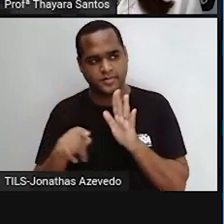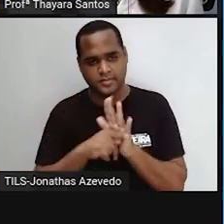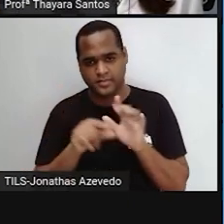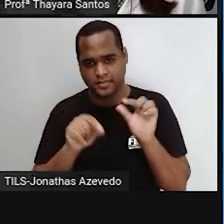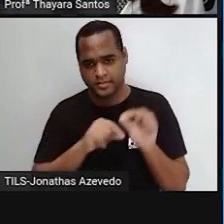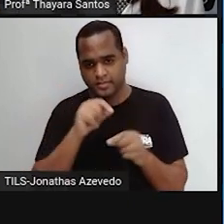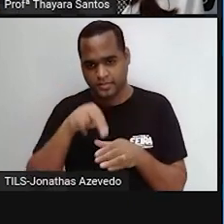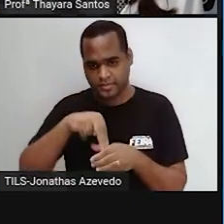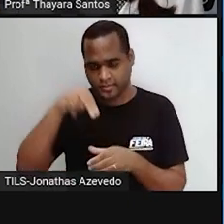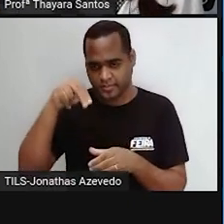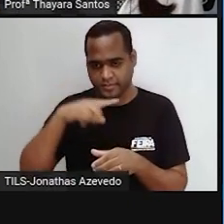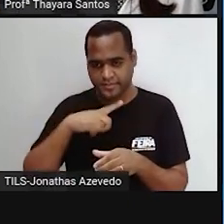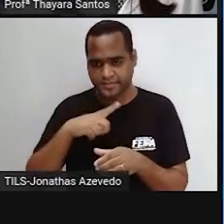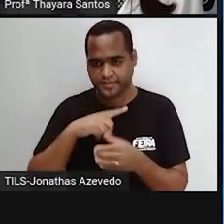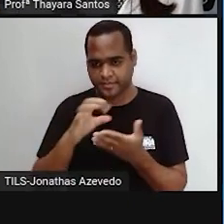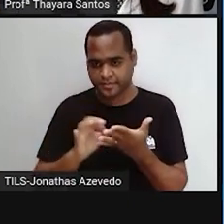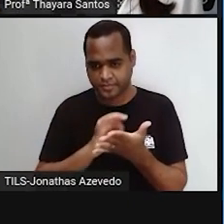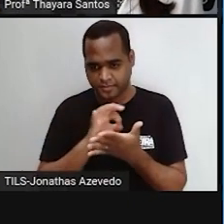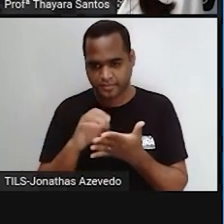célula.